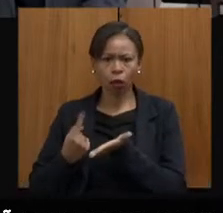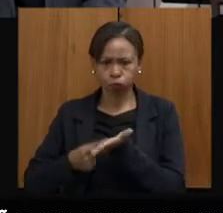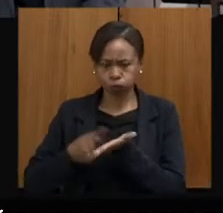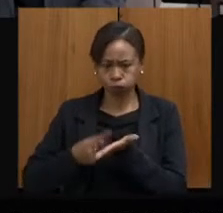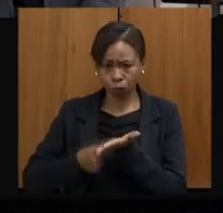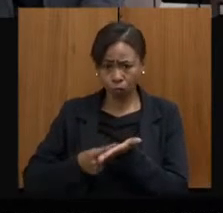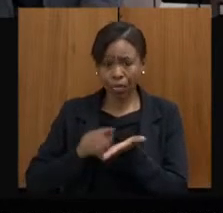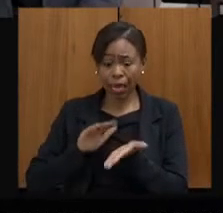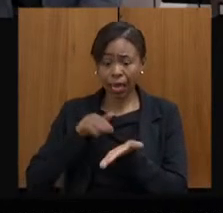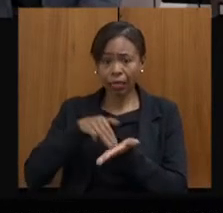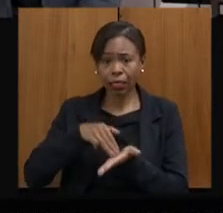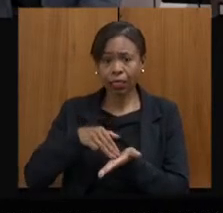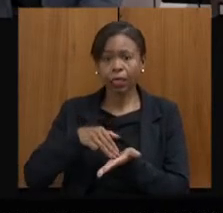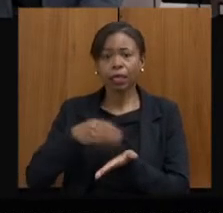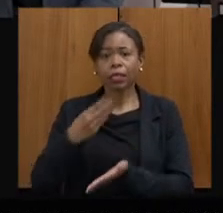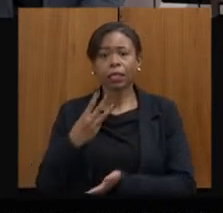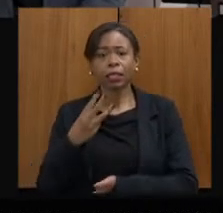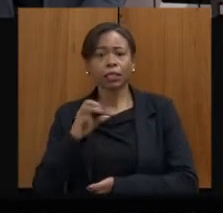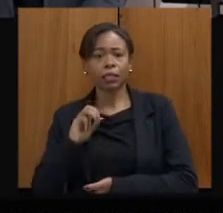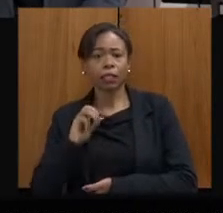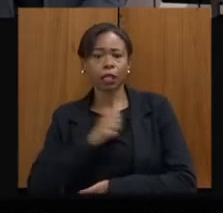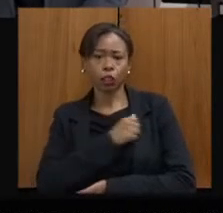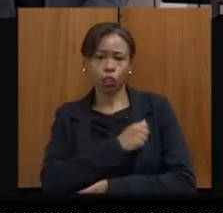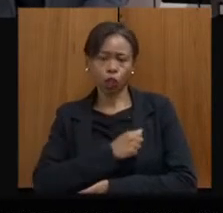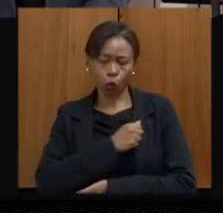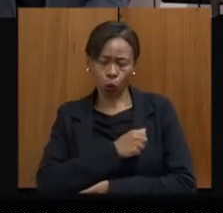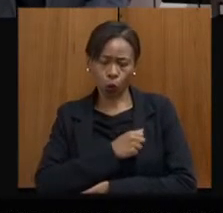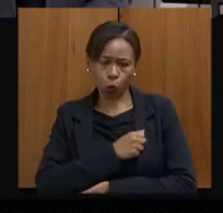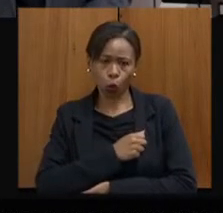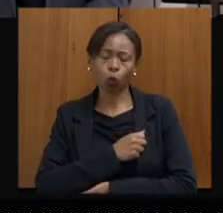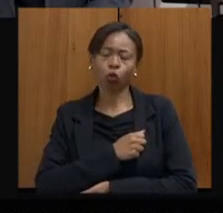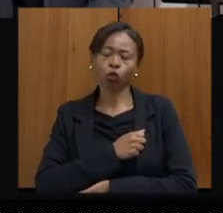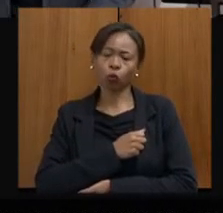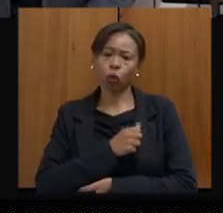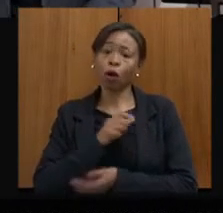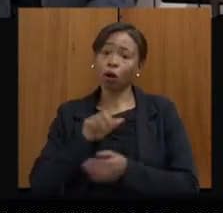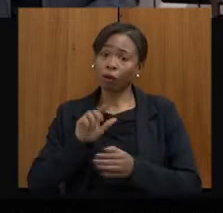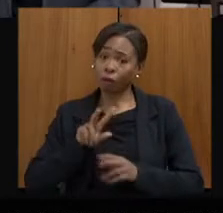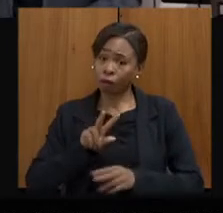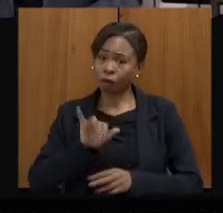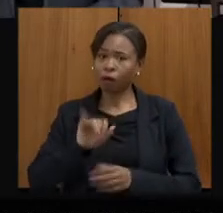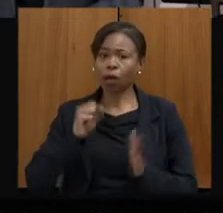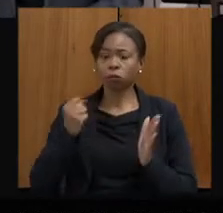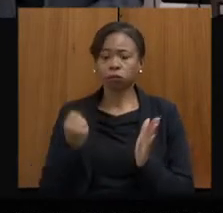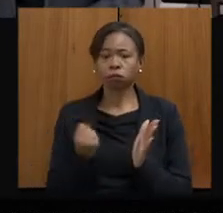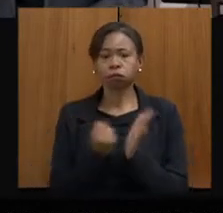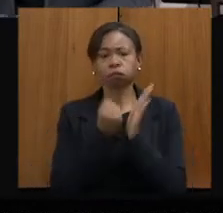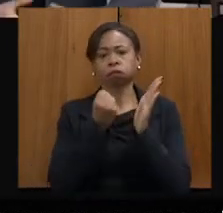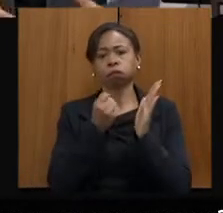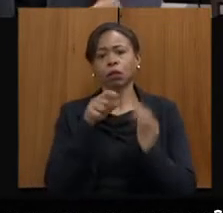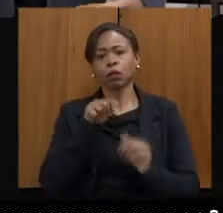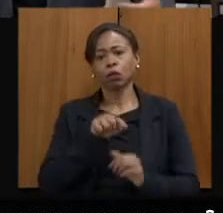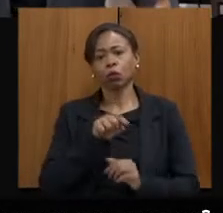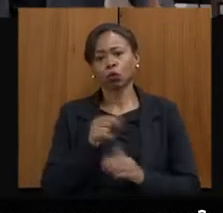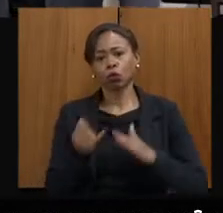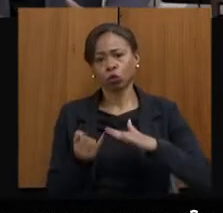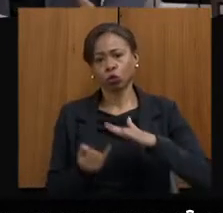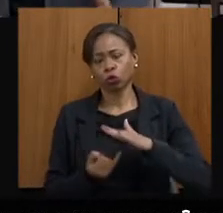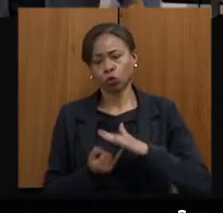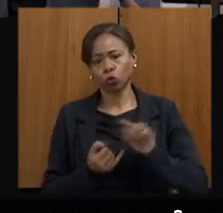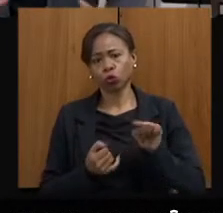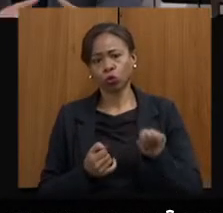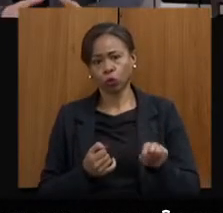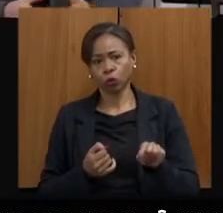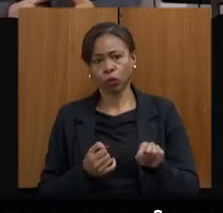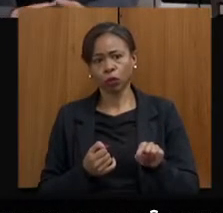até o dia 30 de agosto, nós vamos levar ao Instituto do Patrimônio Histórico o tombamento, ou o perímetro de tombamento, e, com